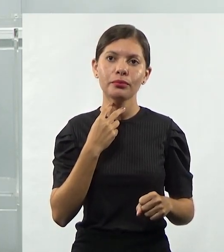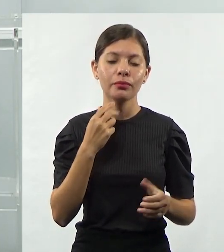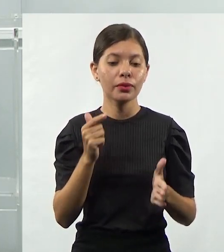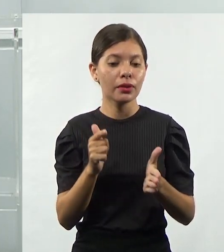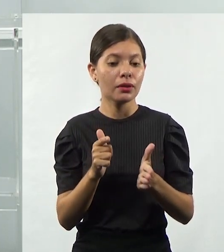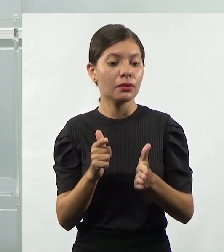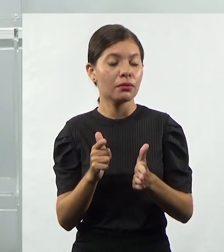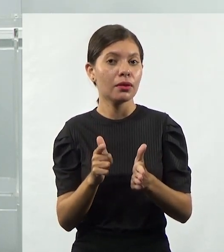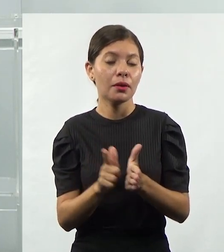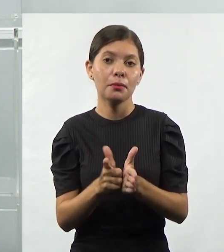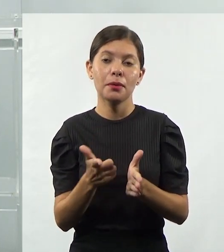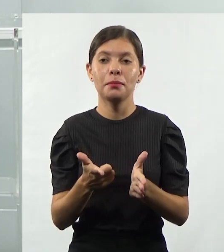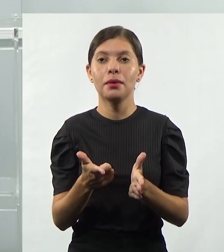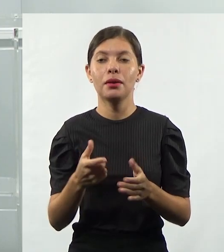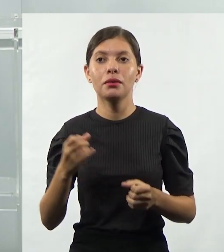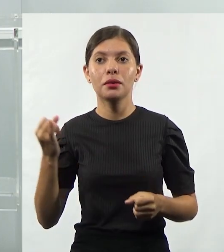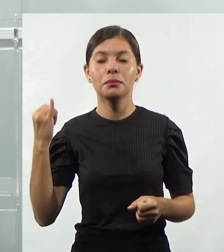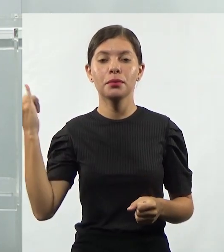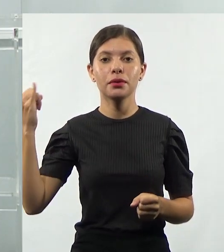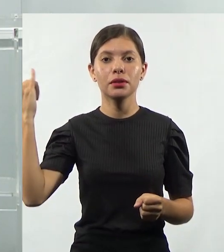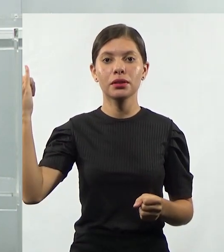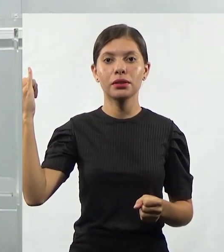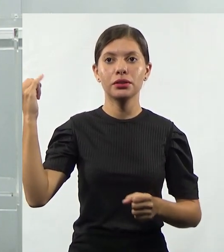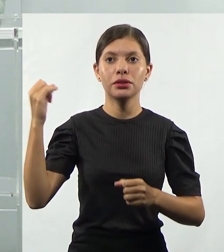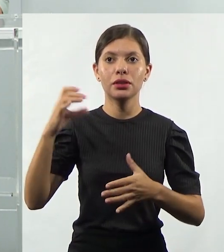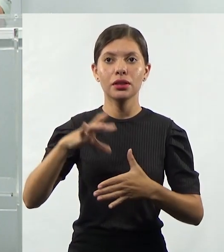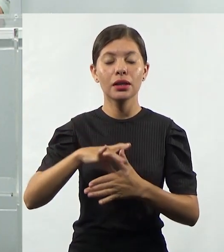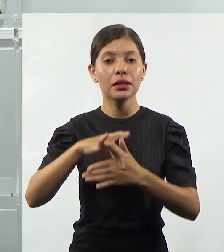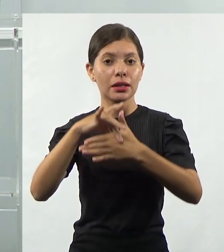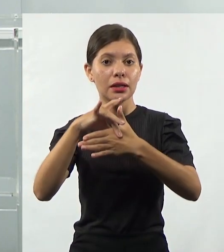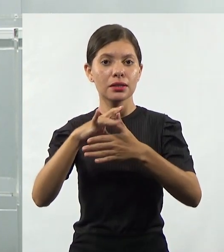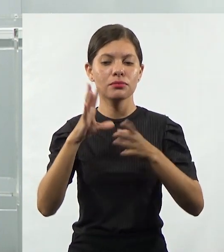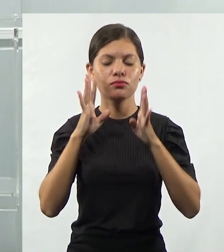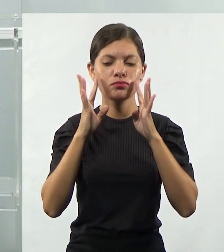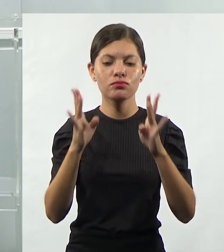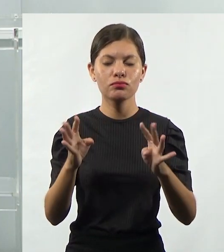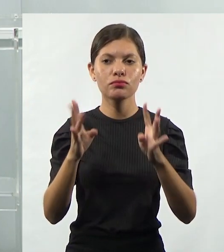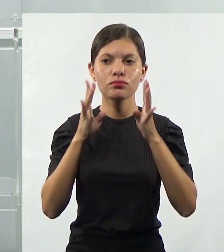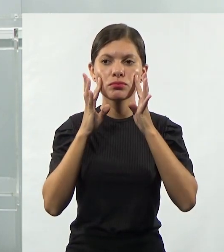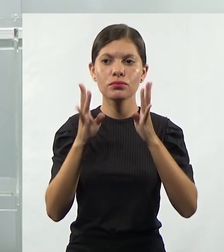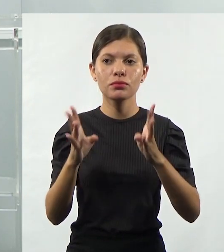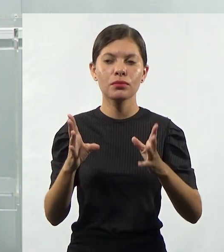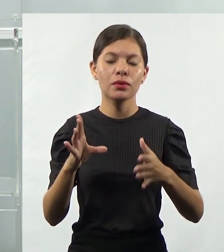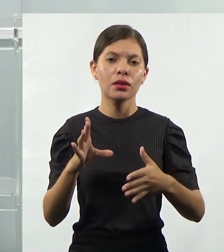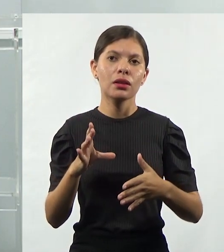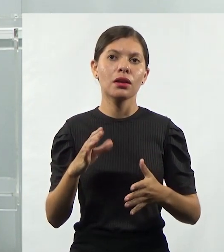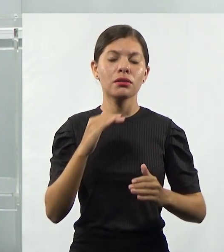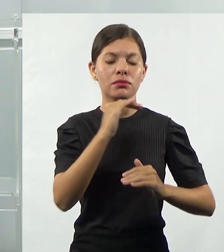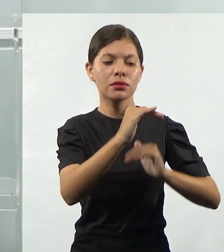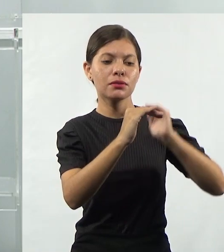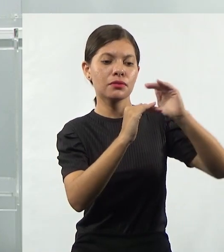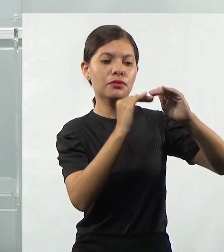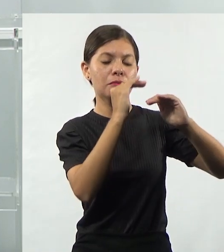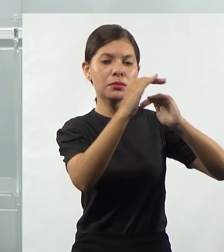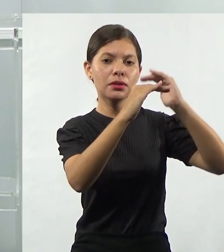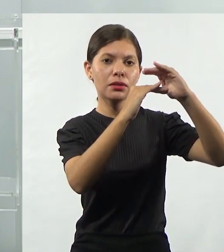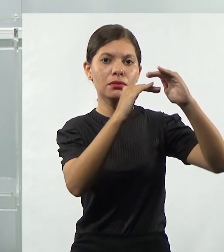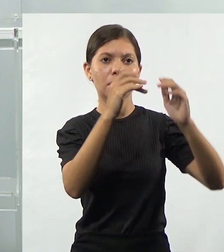pessoas e das lideranças também estarem atentas nesse desenvolvimento das